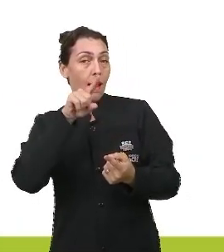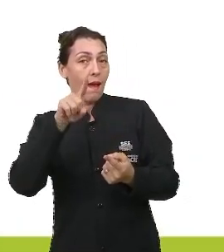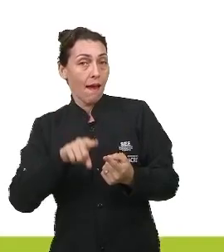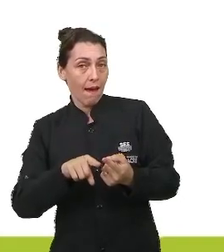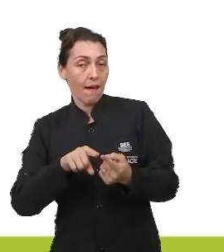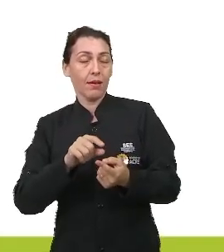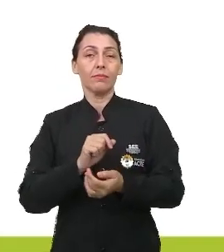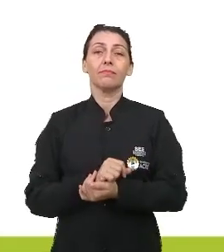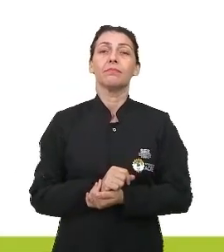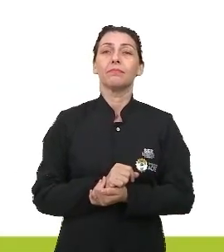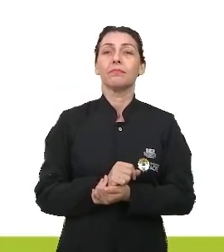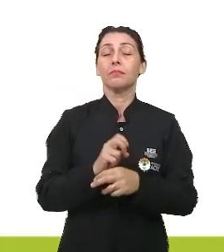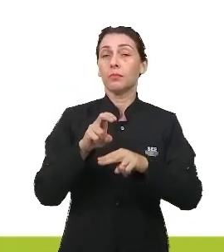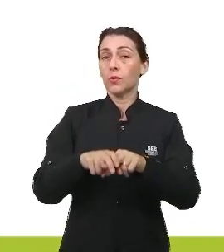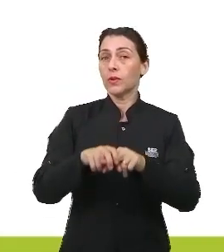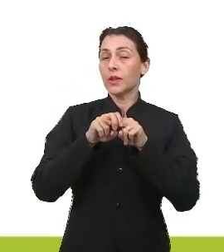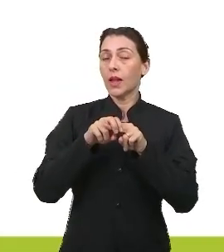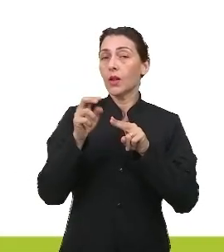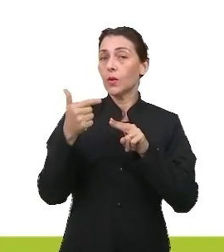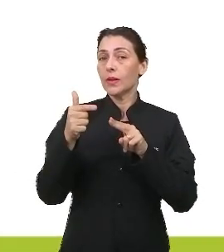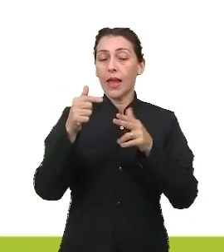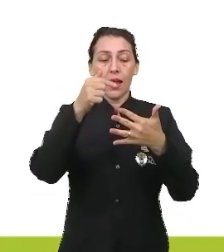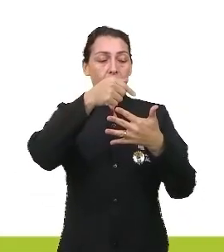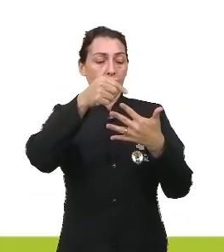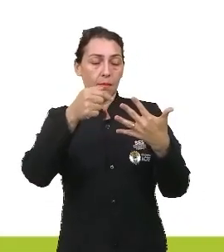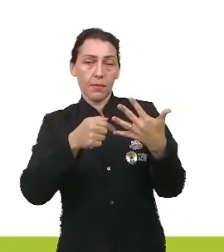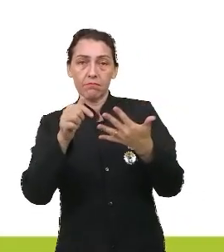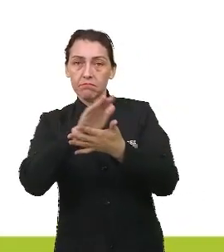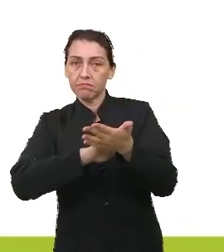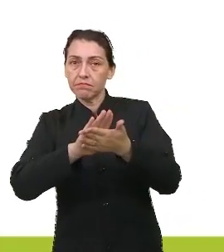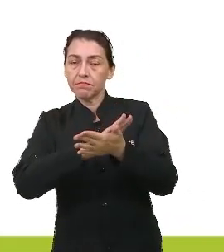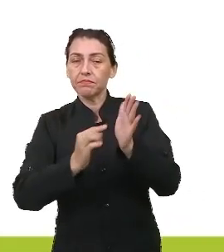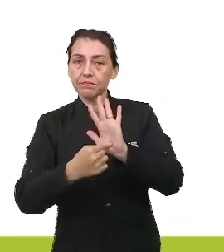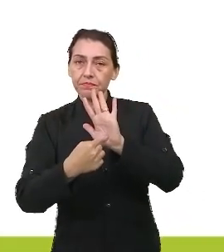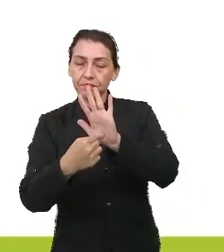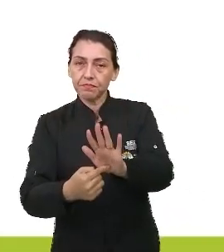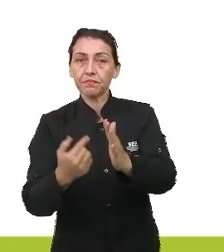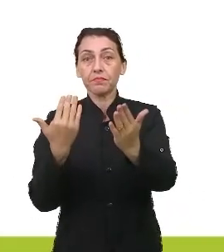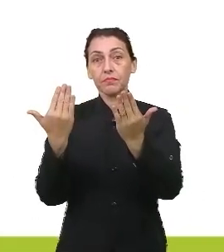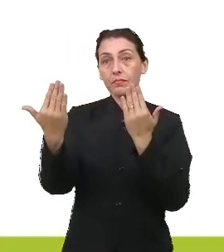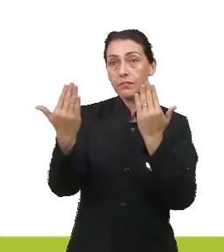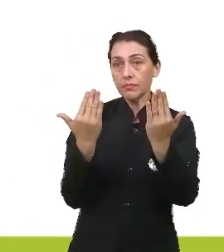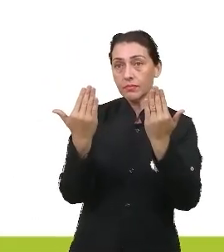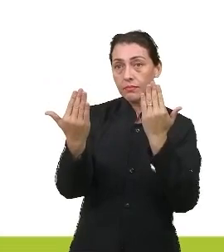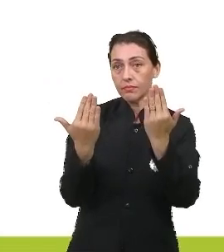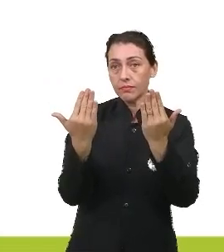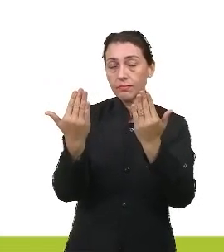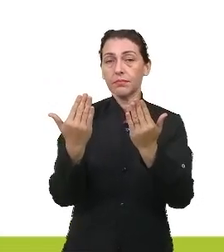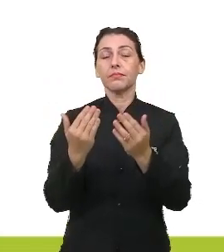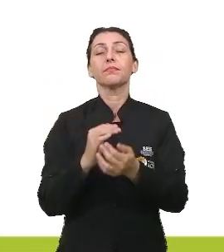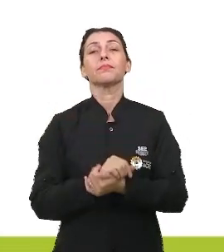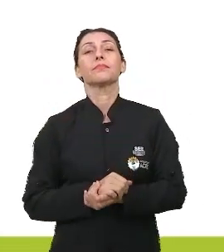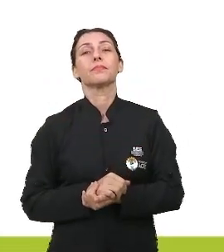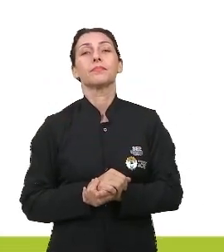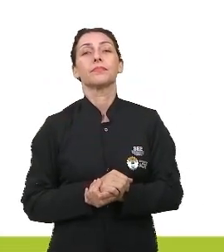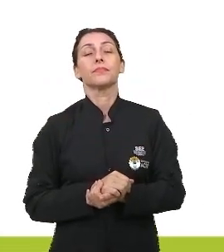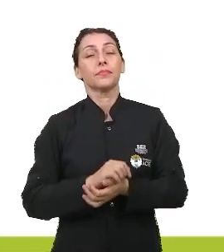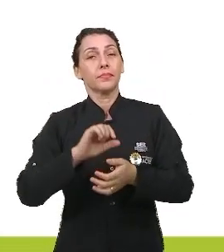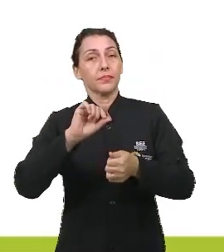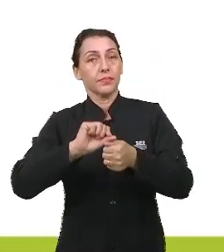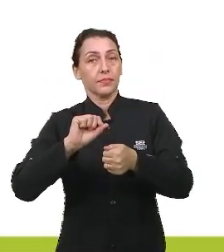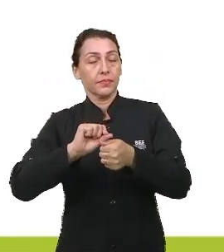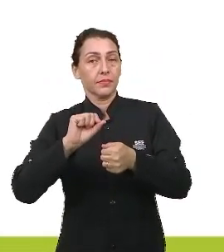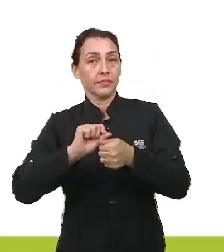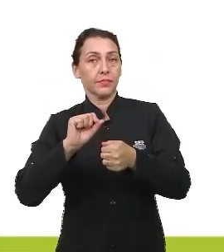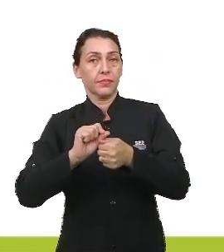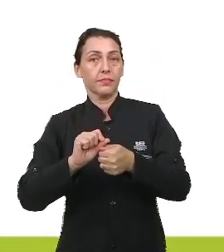caravana. Portanto, não tem nenhum elemento que indica que eu estou comparando. Está sendo feita aí